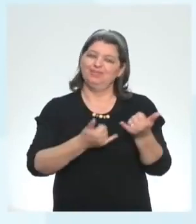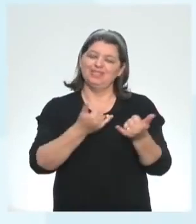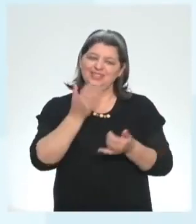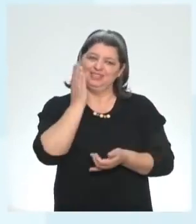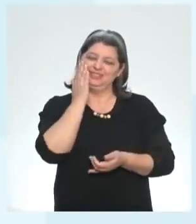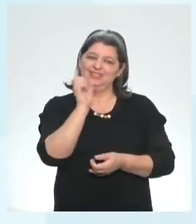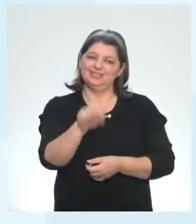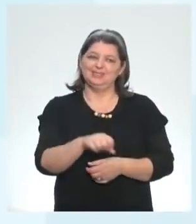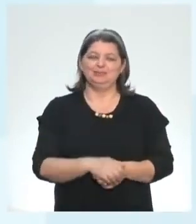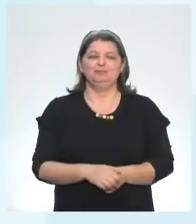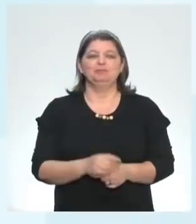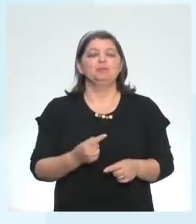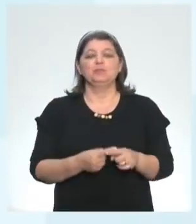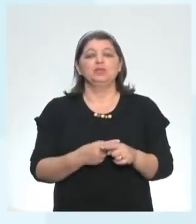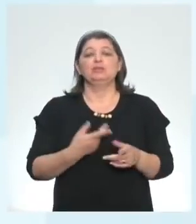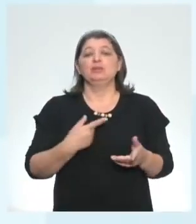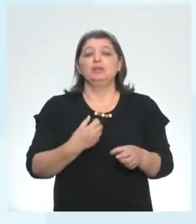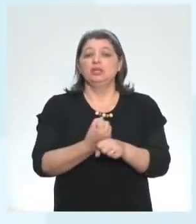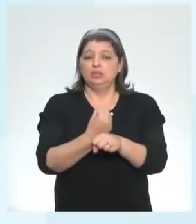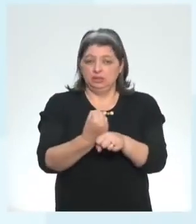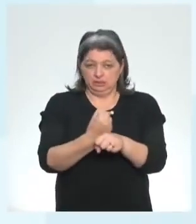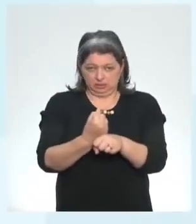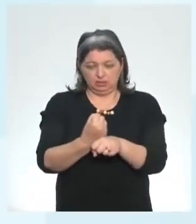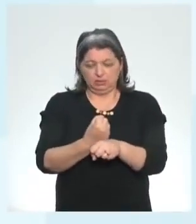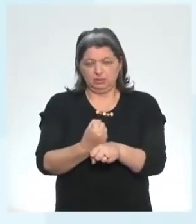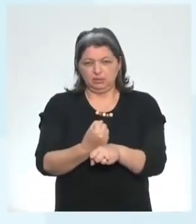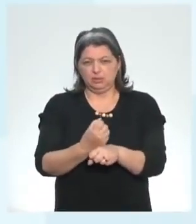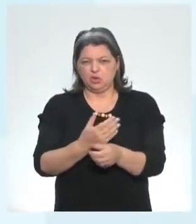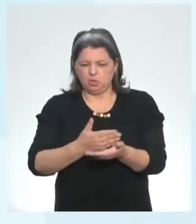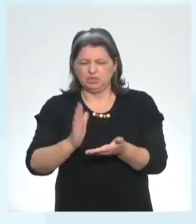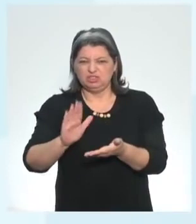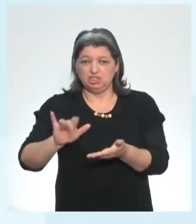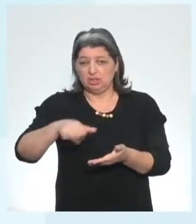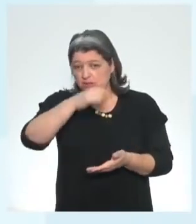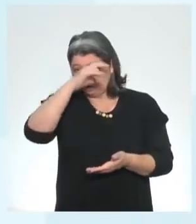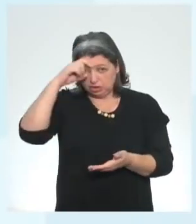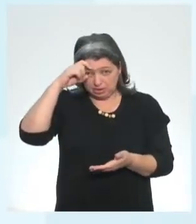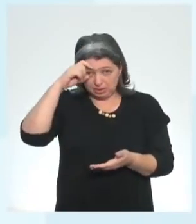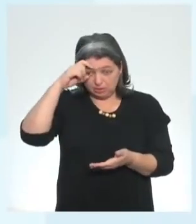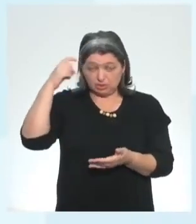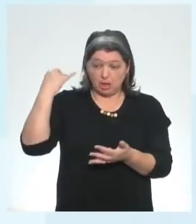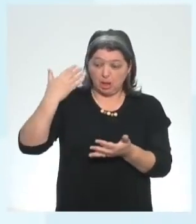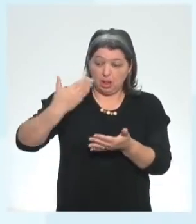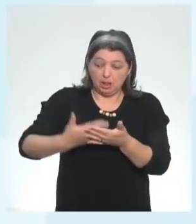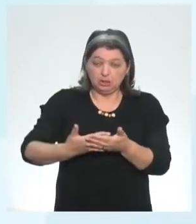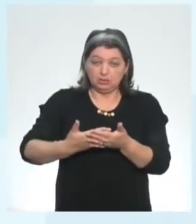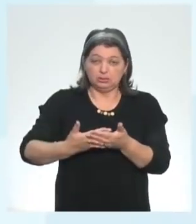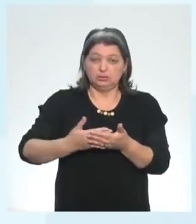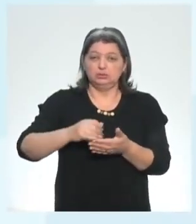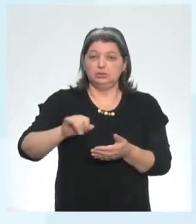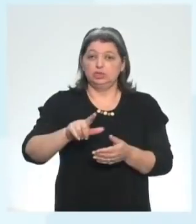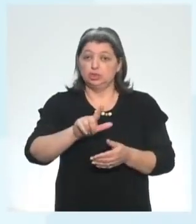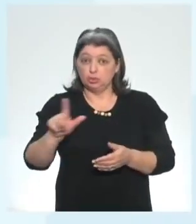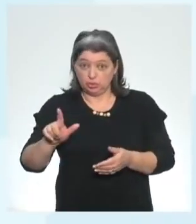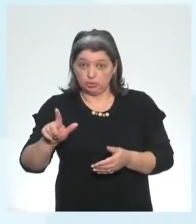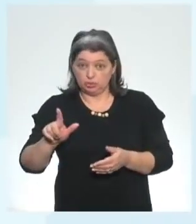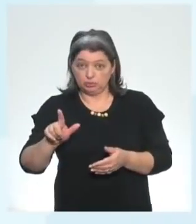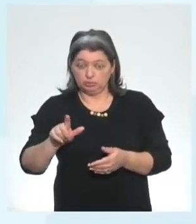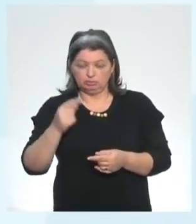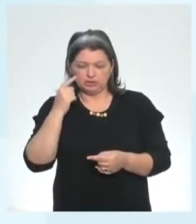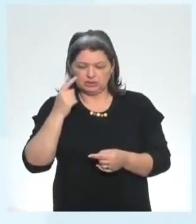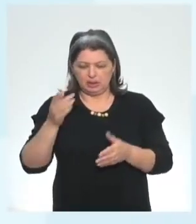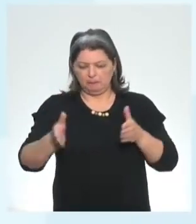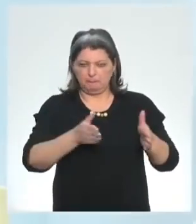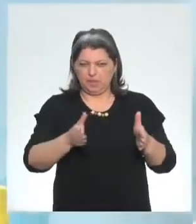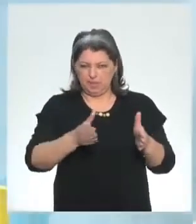este ano o ano começou lá em janeiro certo a gente já tá em julho então durante esse período que começou lá no passado até